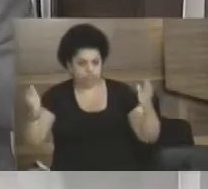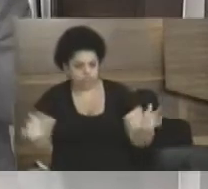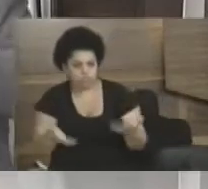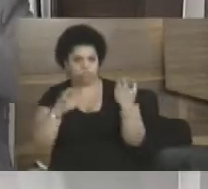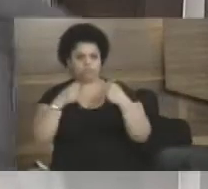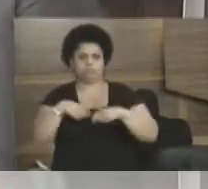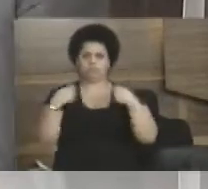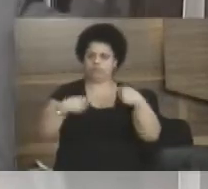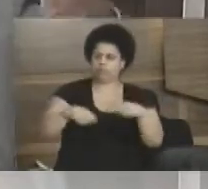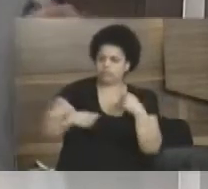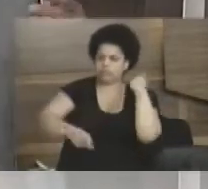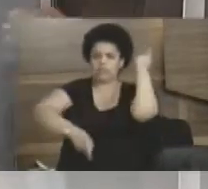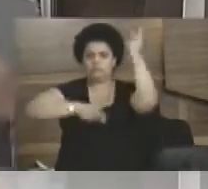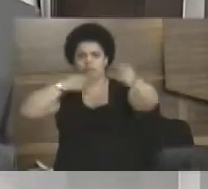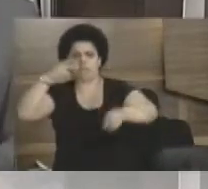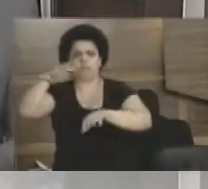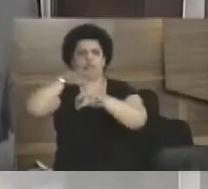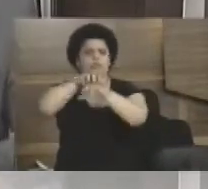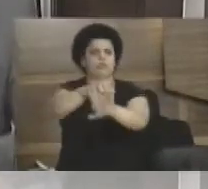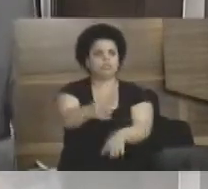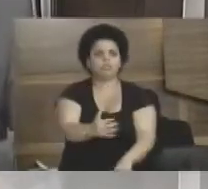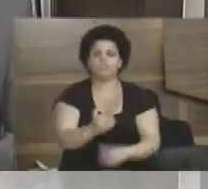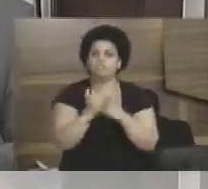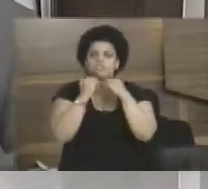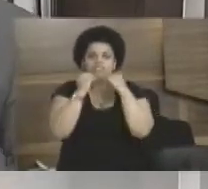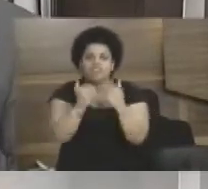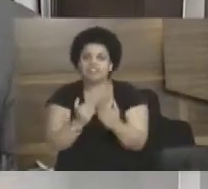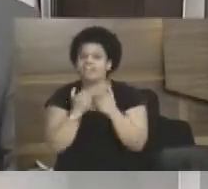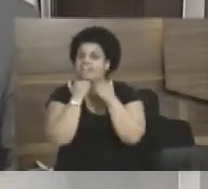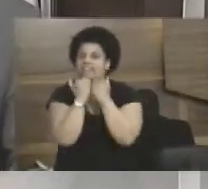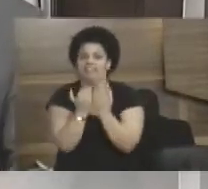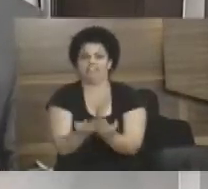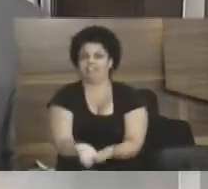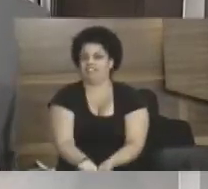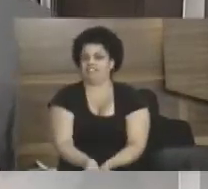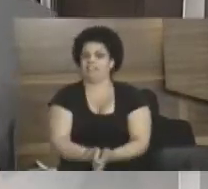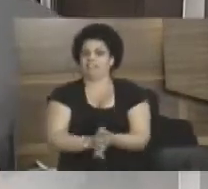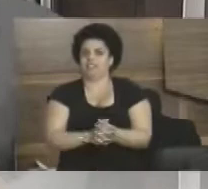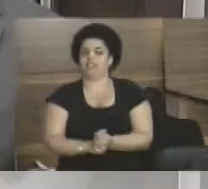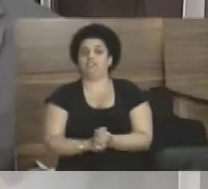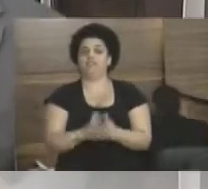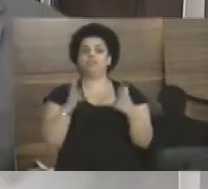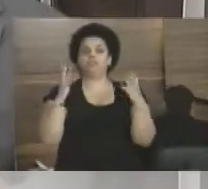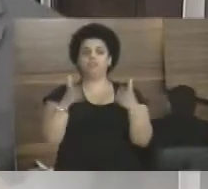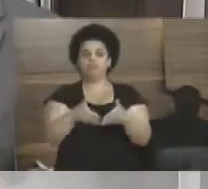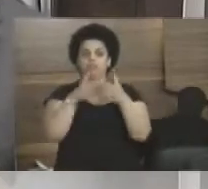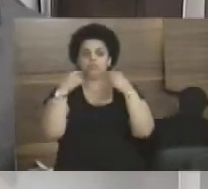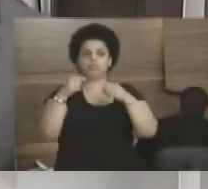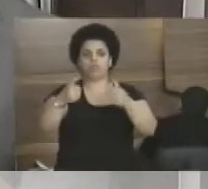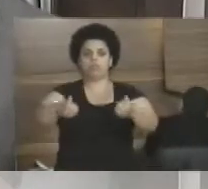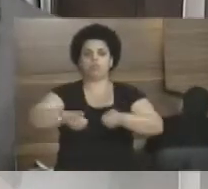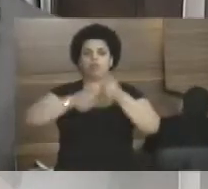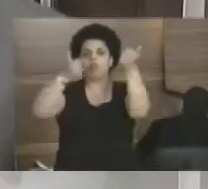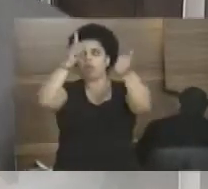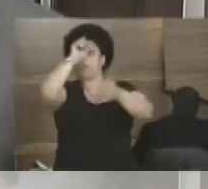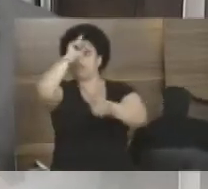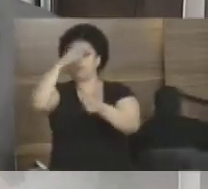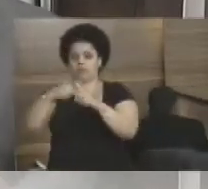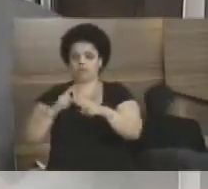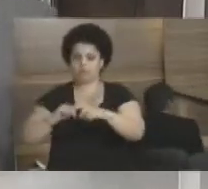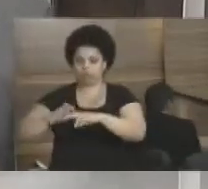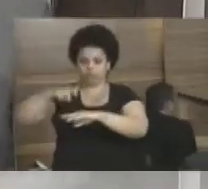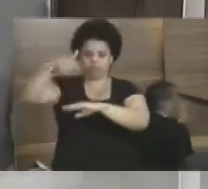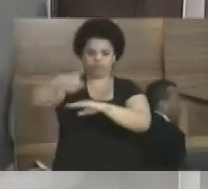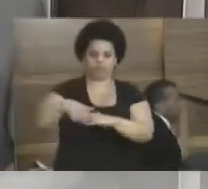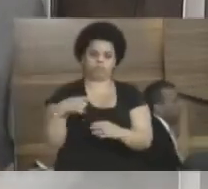para motivar, para falar do turismo. O turismo, pelo amor de Deus. Vamos ter que melhorar o hospital porque o turista vai levar um tomba ali e ter que